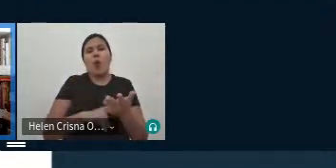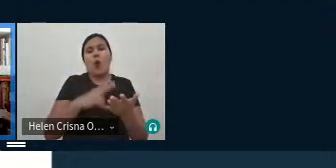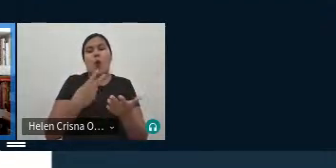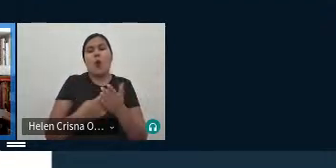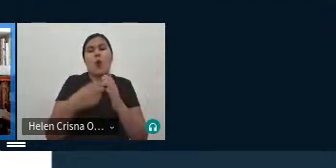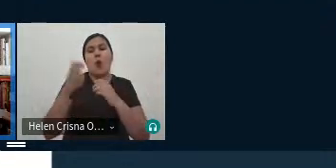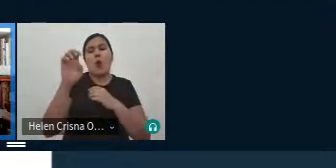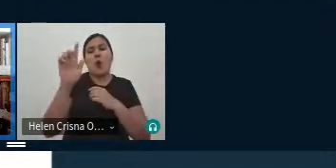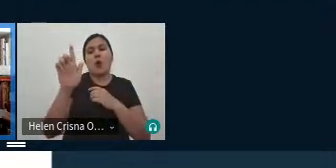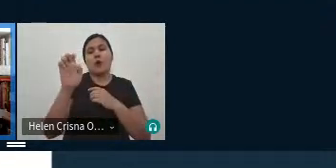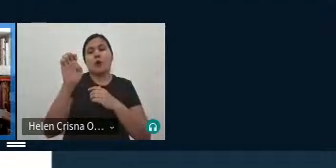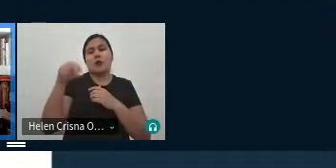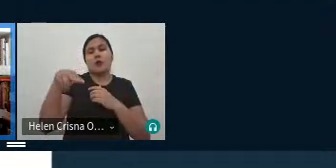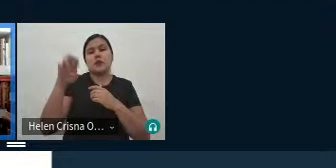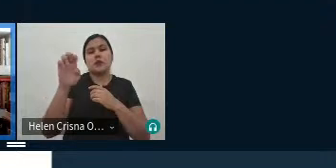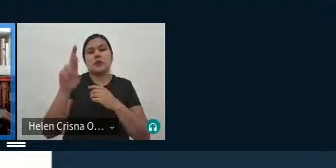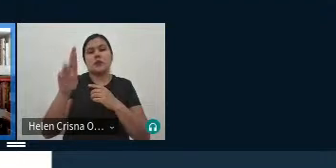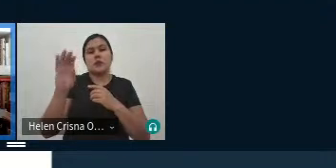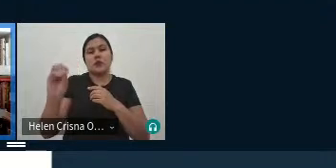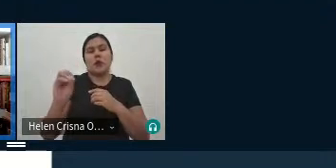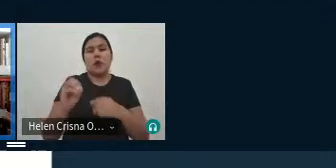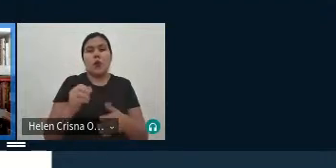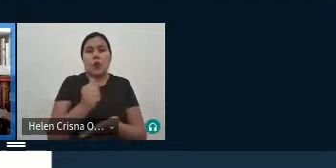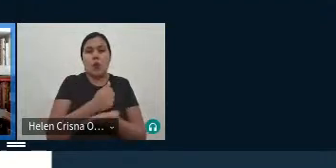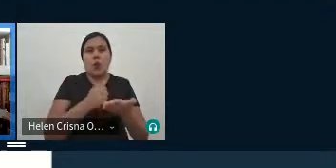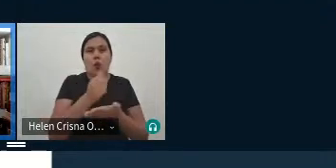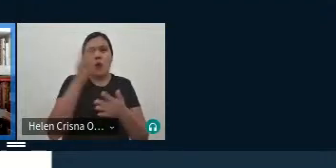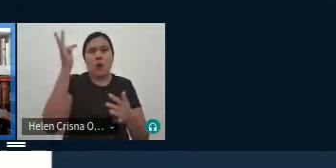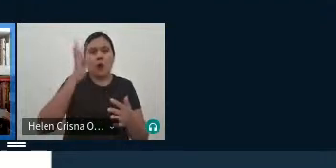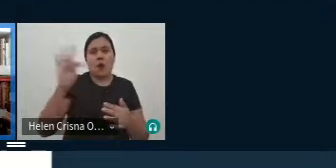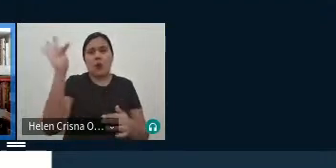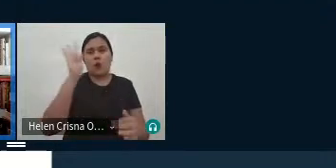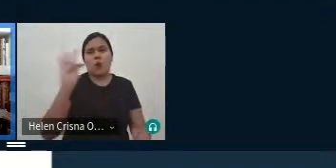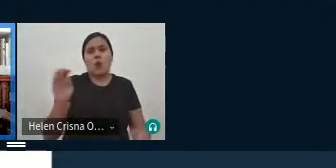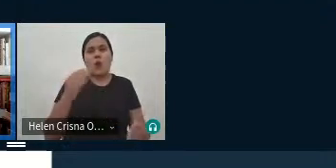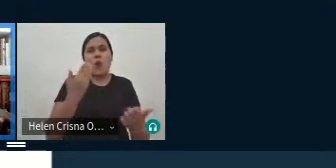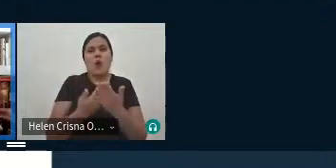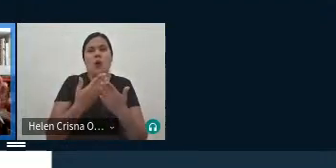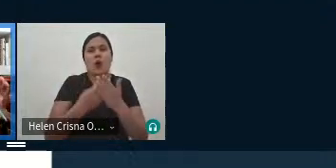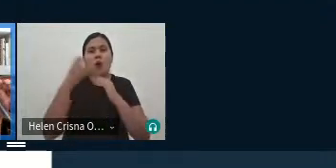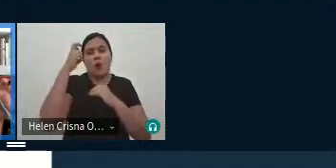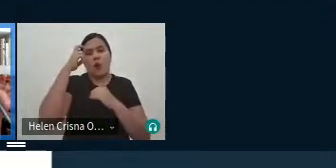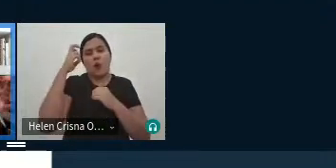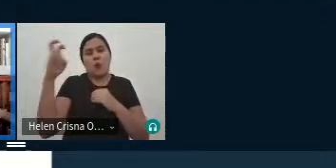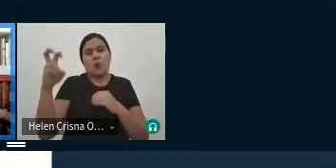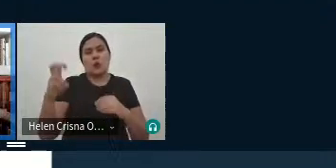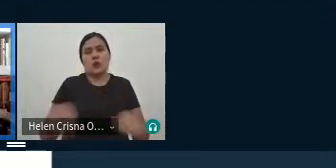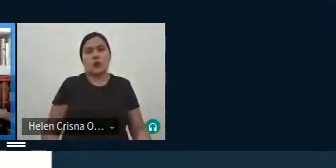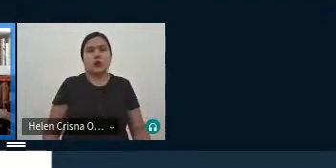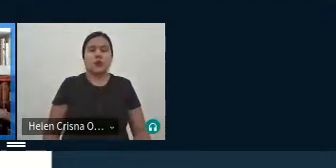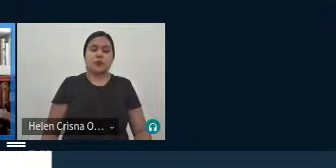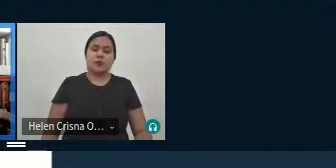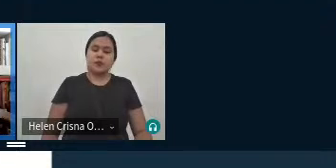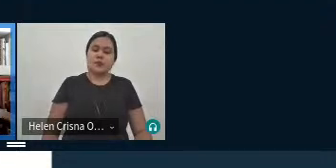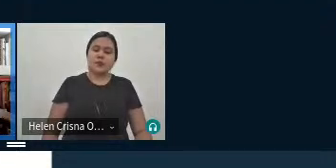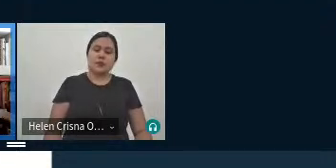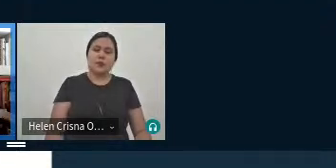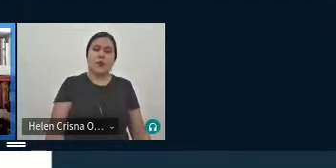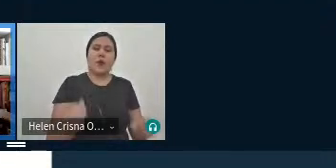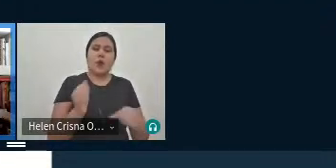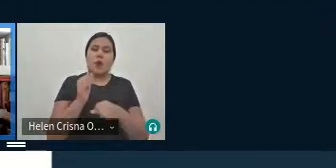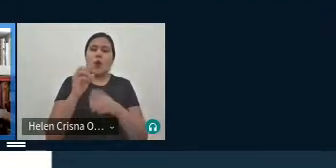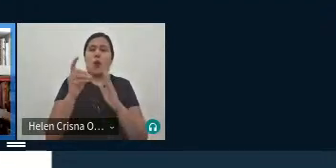tendo como aporte teórico né especificamente aqui os estudos culturais sobretudo a partir ali da década de